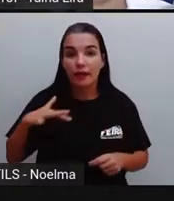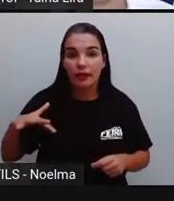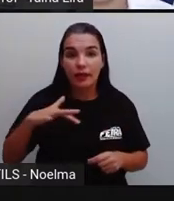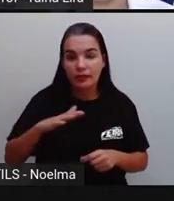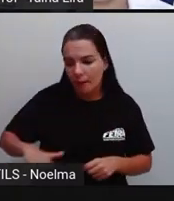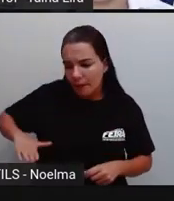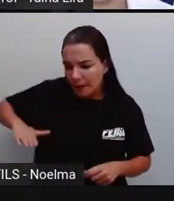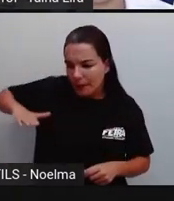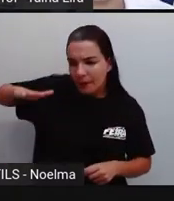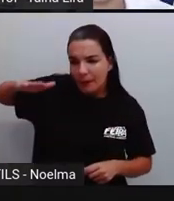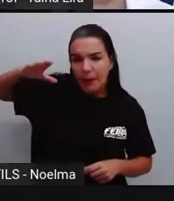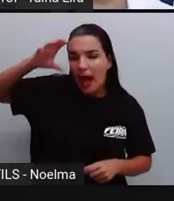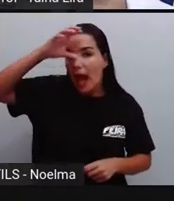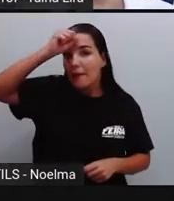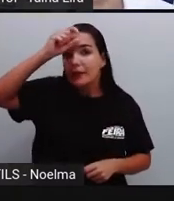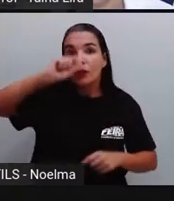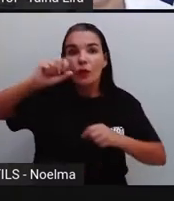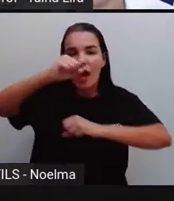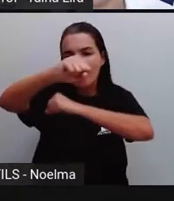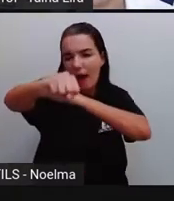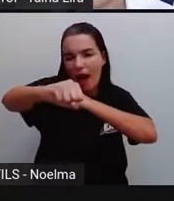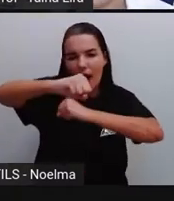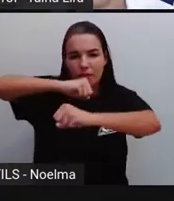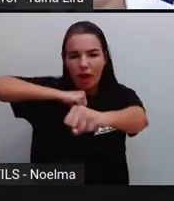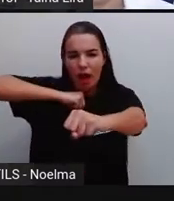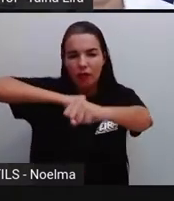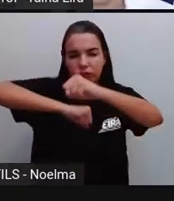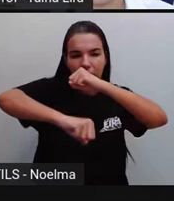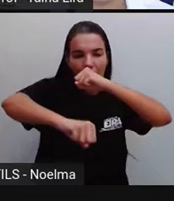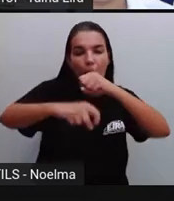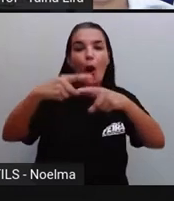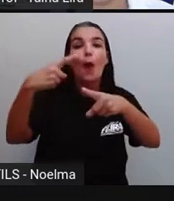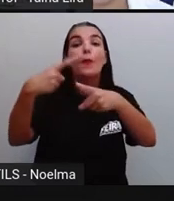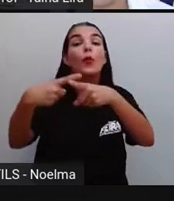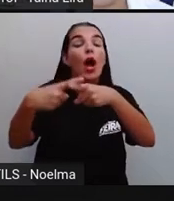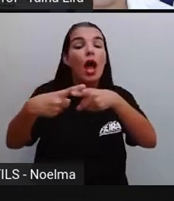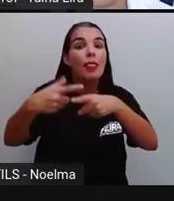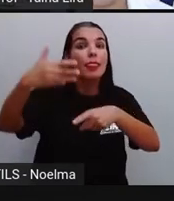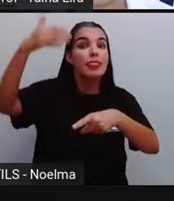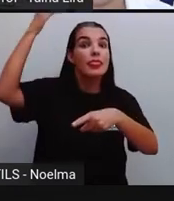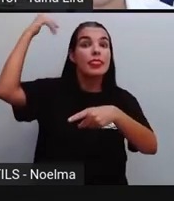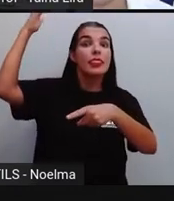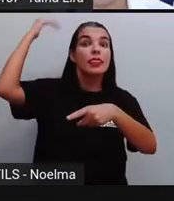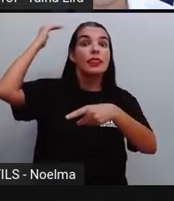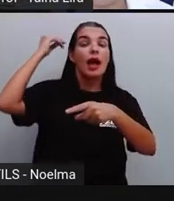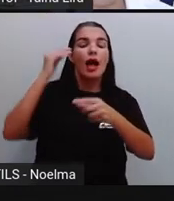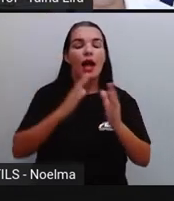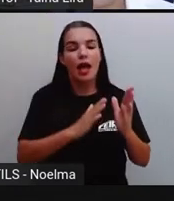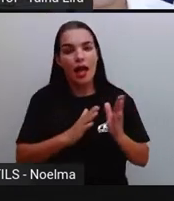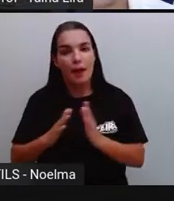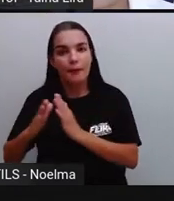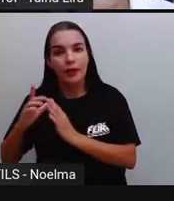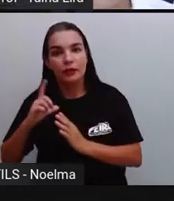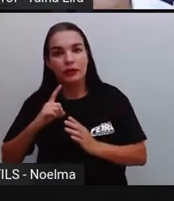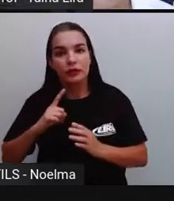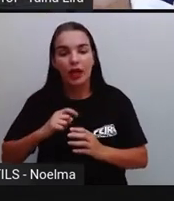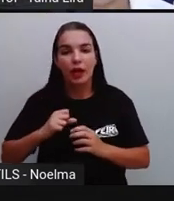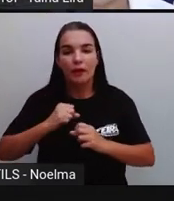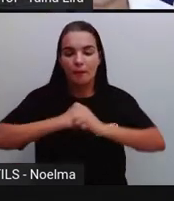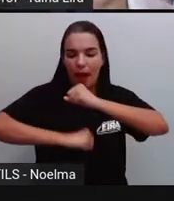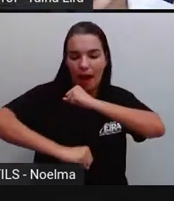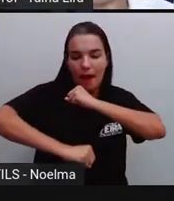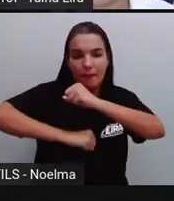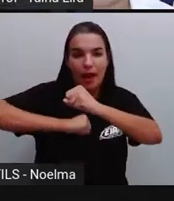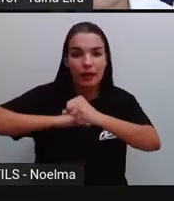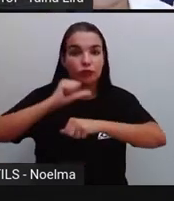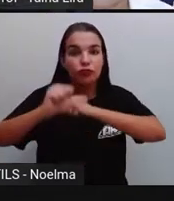já aprendiam ali técnicas de luta, tá? Porque as crianças daquela cidade, quando cresciam, se tornavam guerreiros. Então,